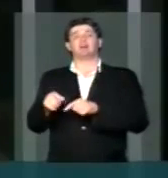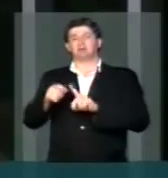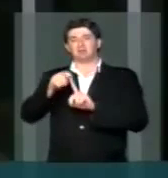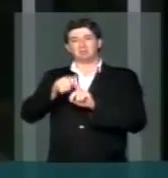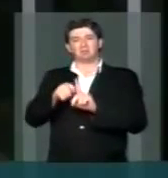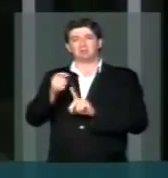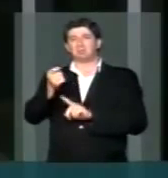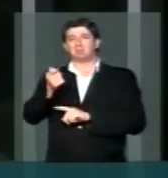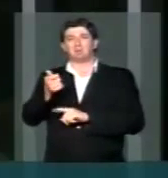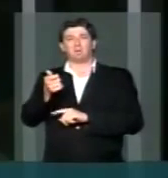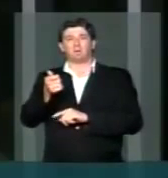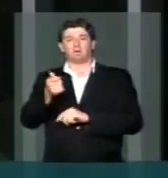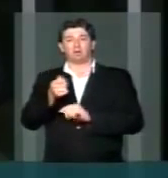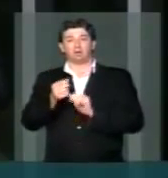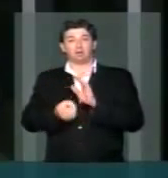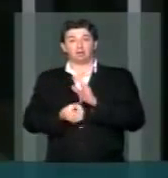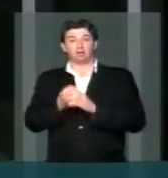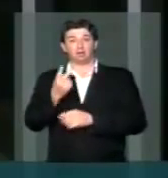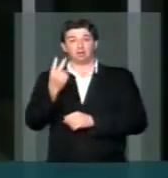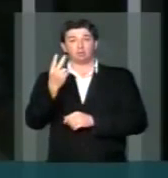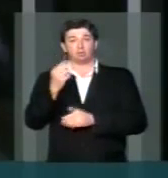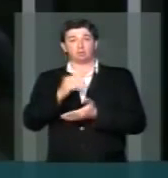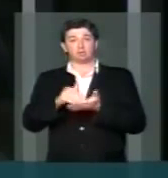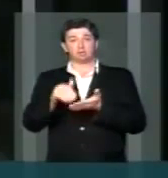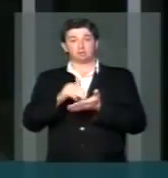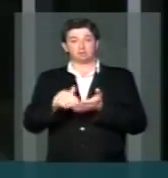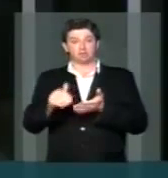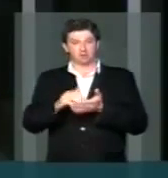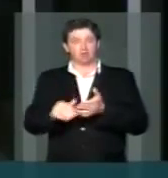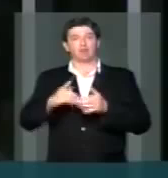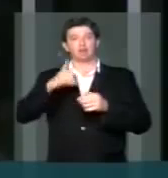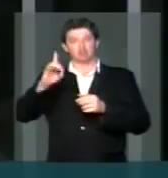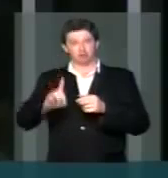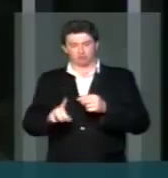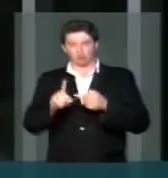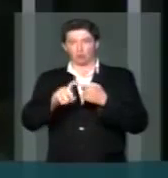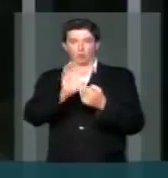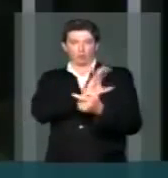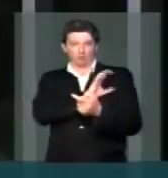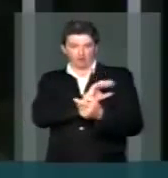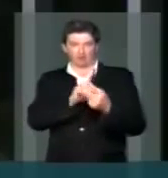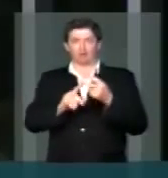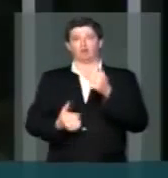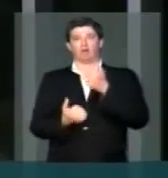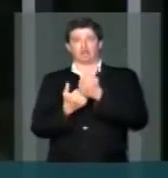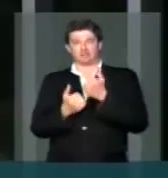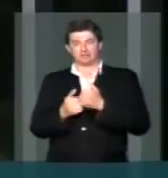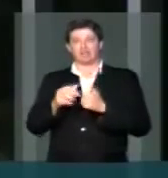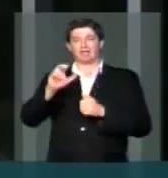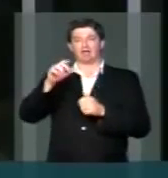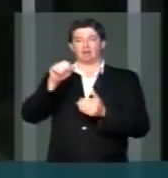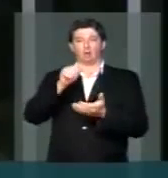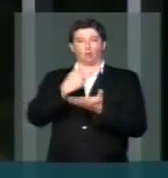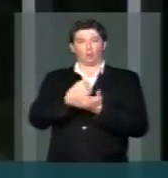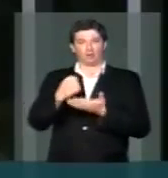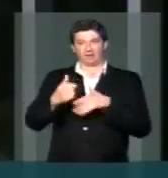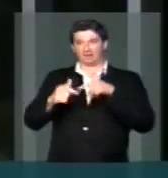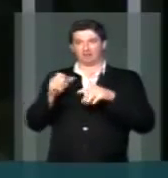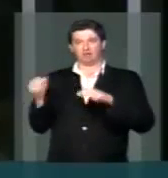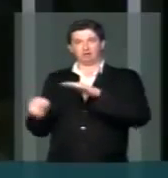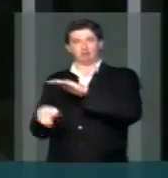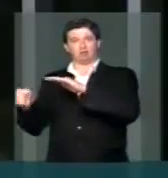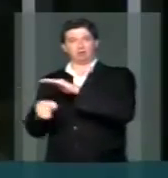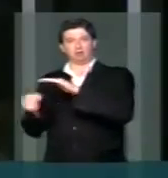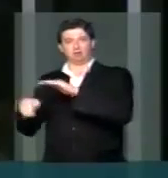meses foram criadas duas secretarias, com seus respectivos diretores, com seus respectivos coordenadores, com seus